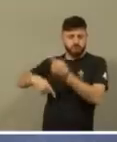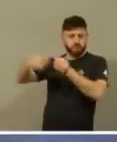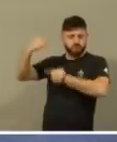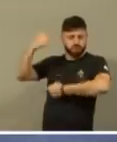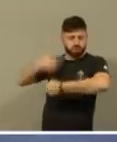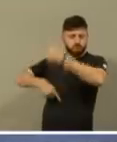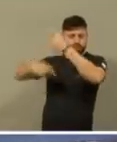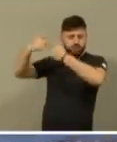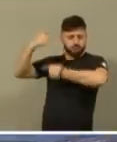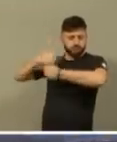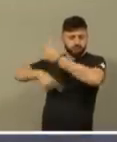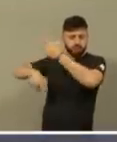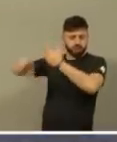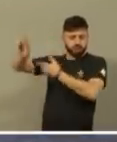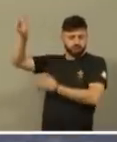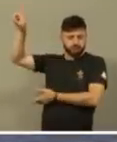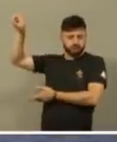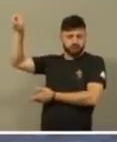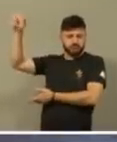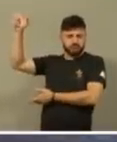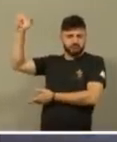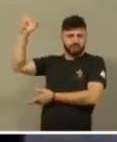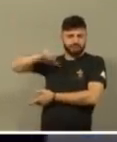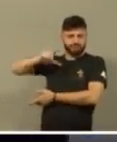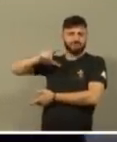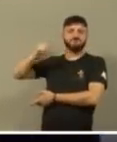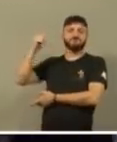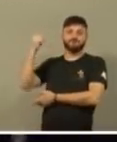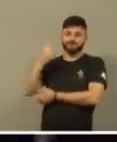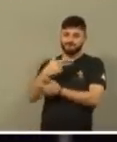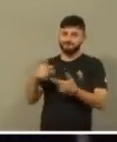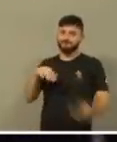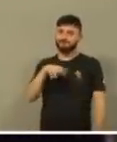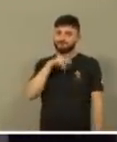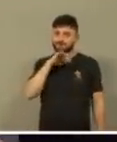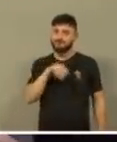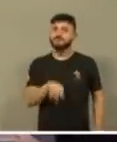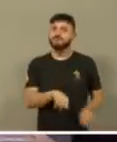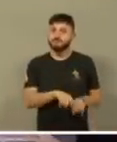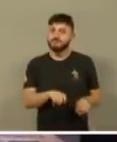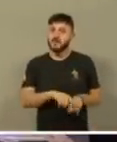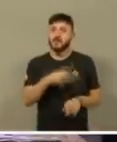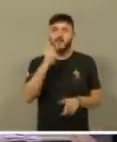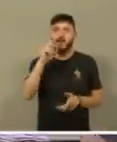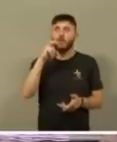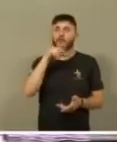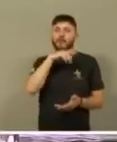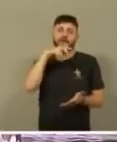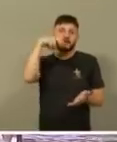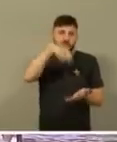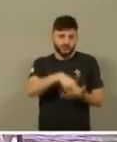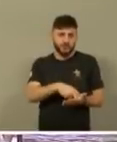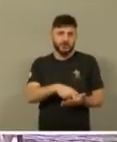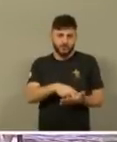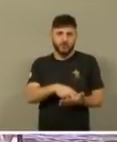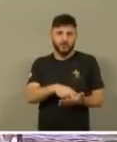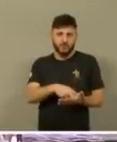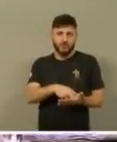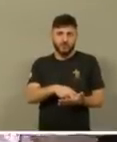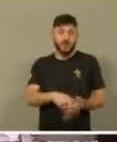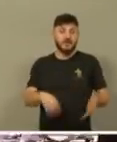então muitos hoje, estão em plena chuva, ácida, do que você proferiu,